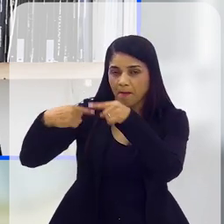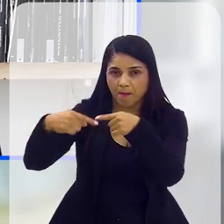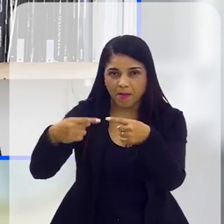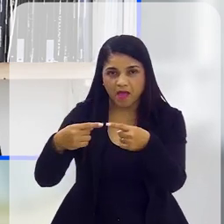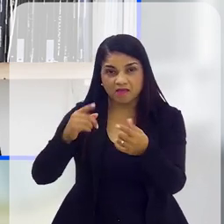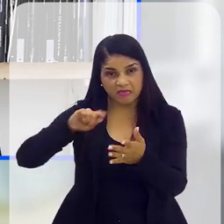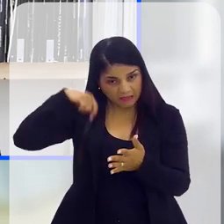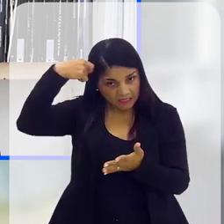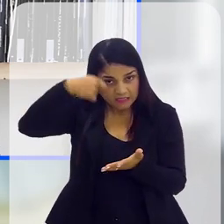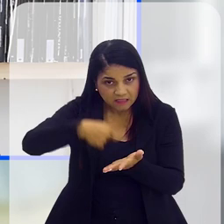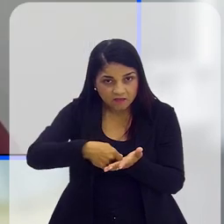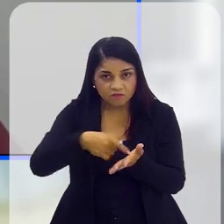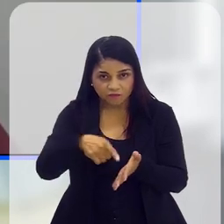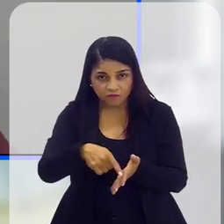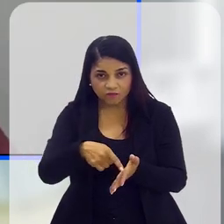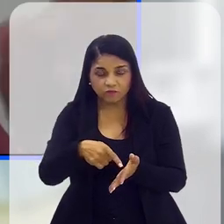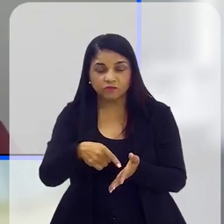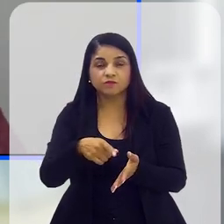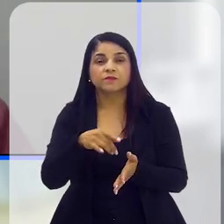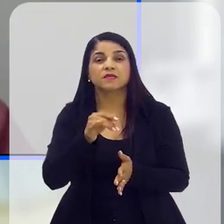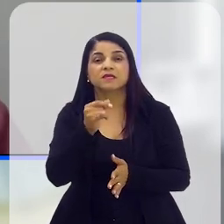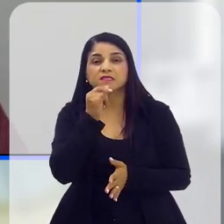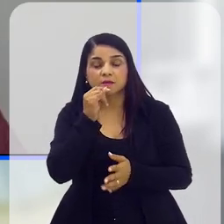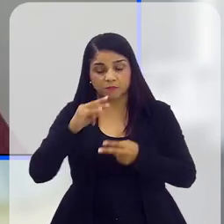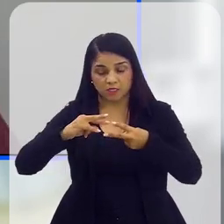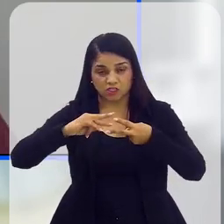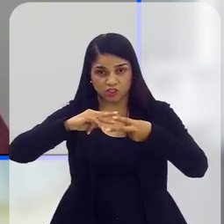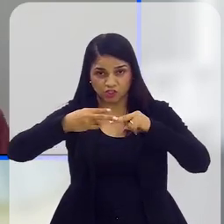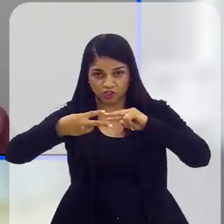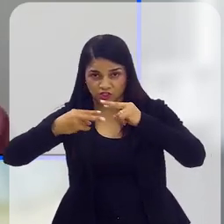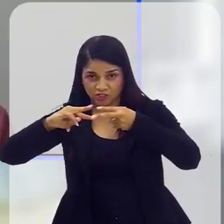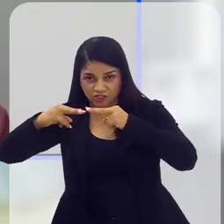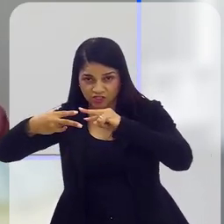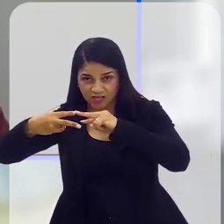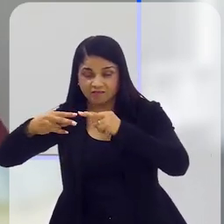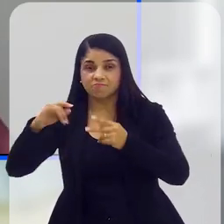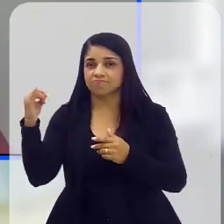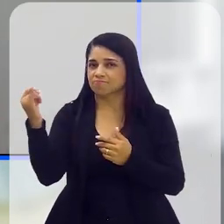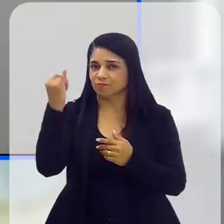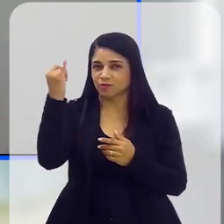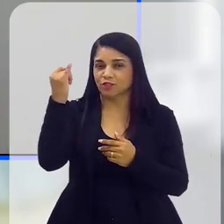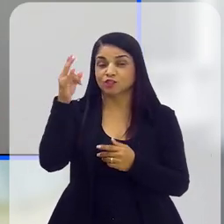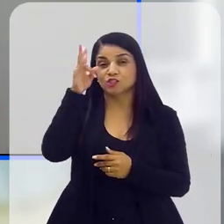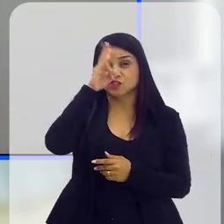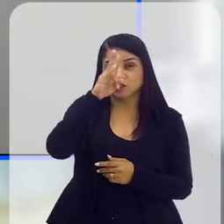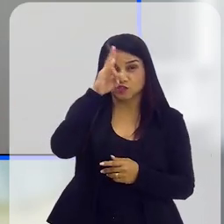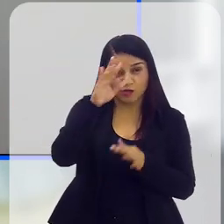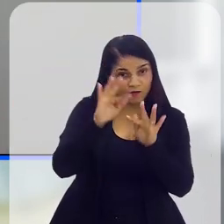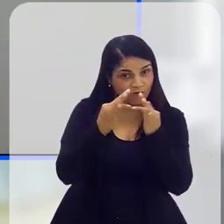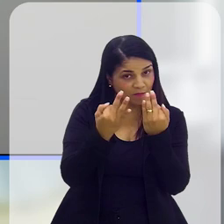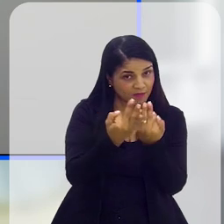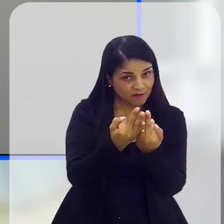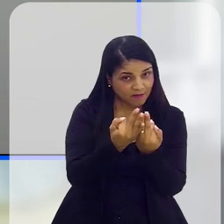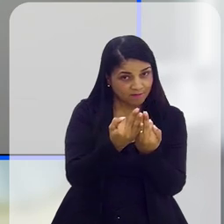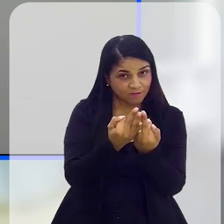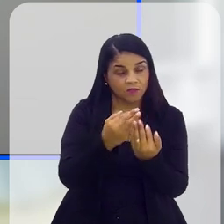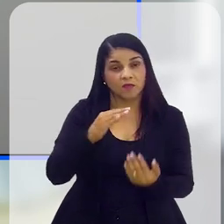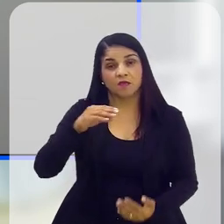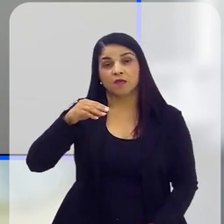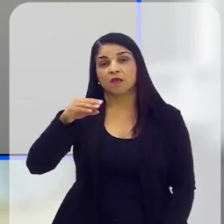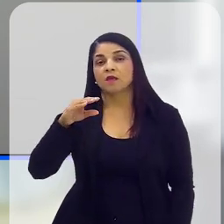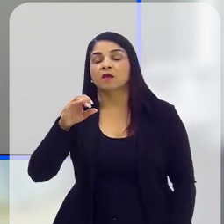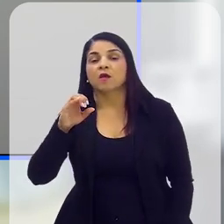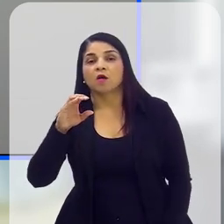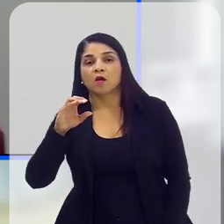decisivo nesse momento? Então, a questão genética é importante. O histórico familiar está aí listado pela